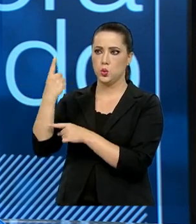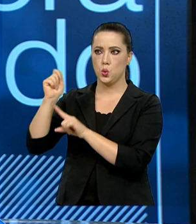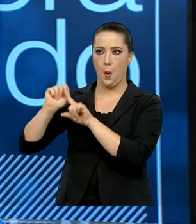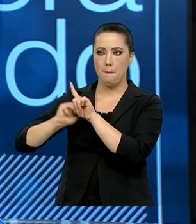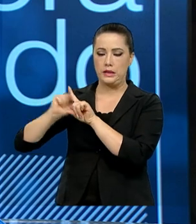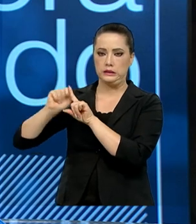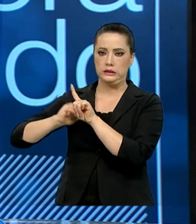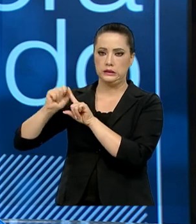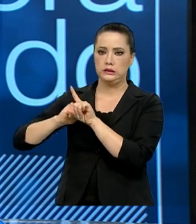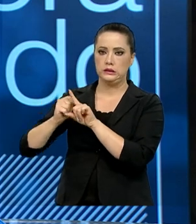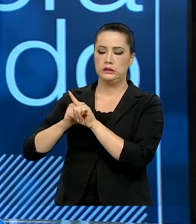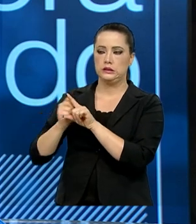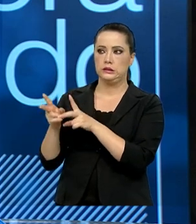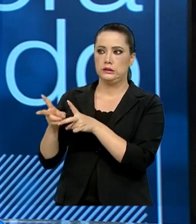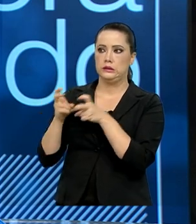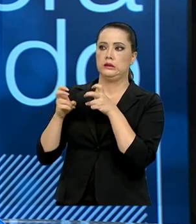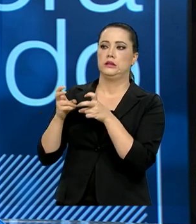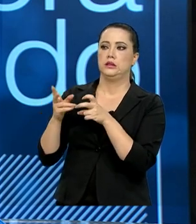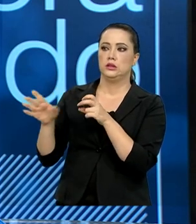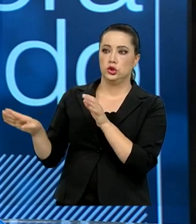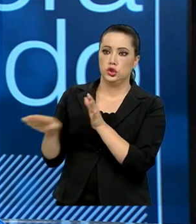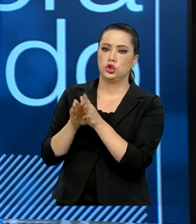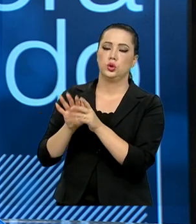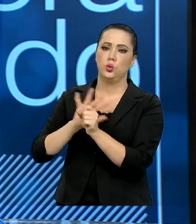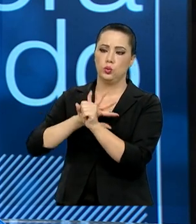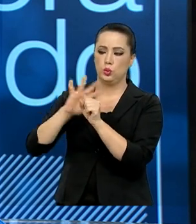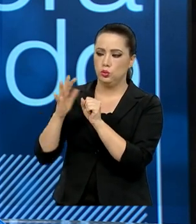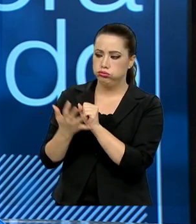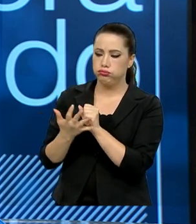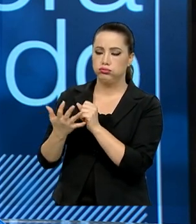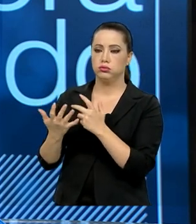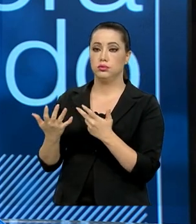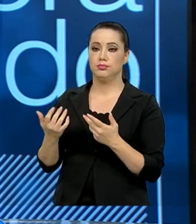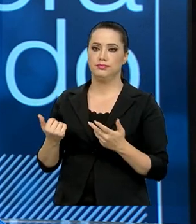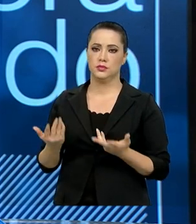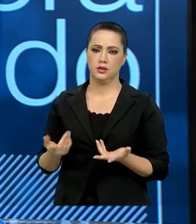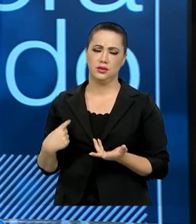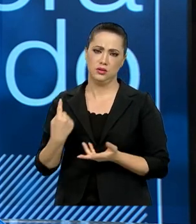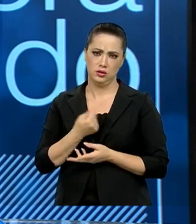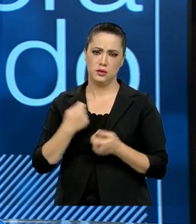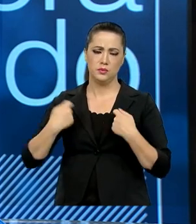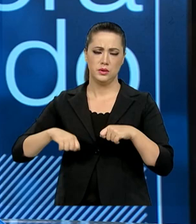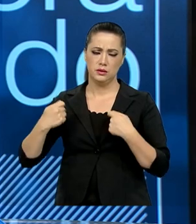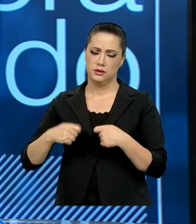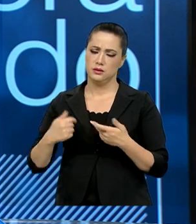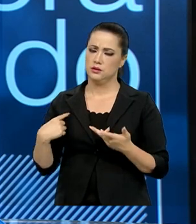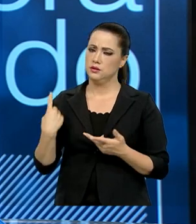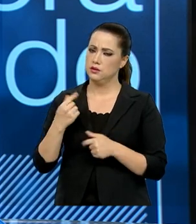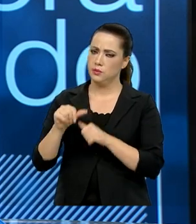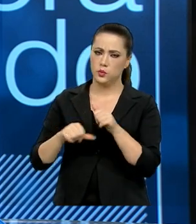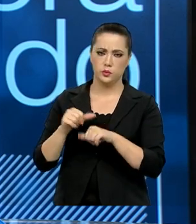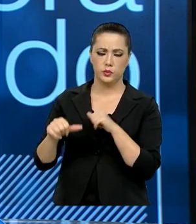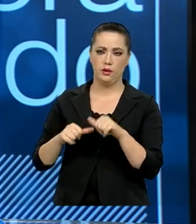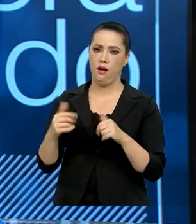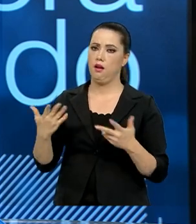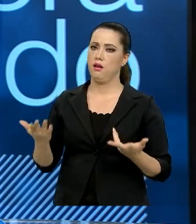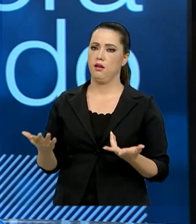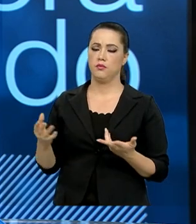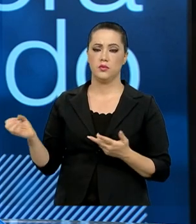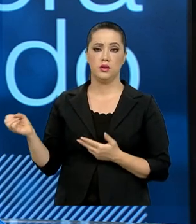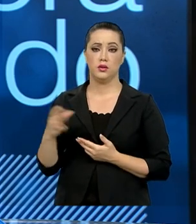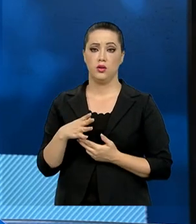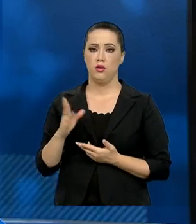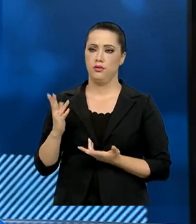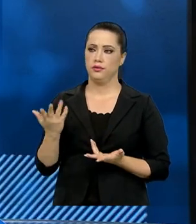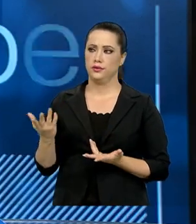deflagrada a pandemia e tivemos que, naturalmente, nos adaptar a essa nova